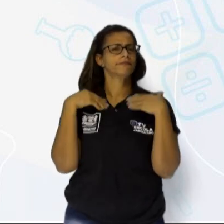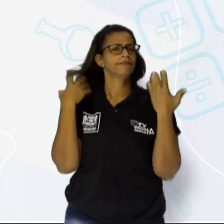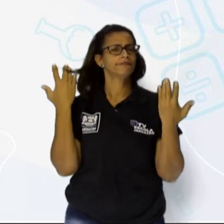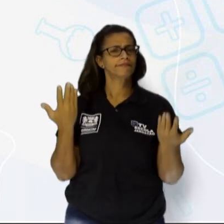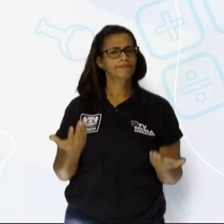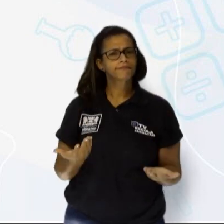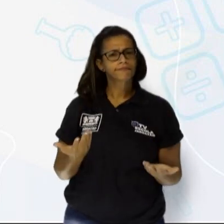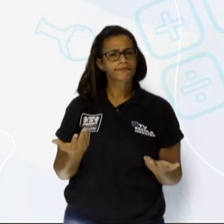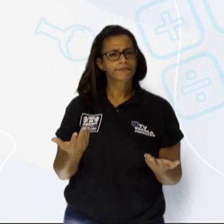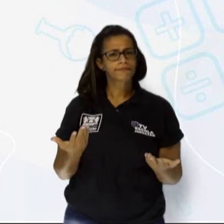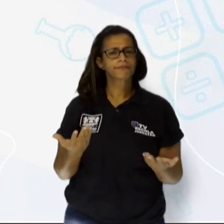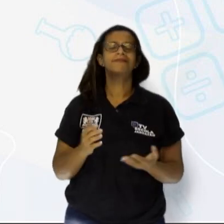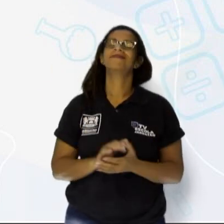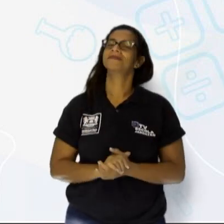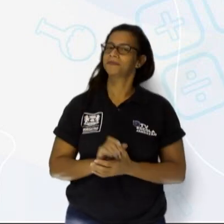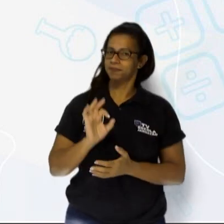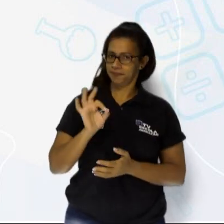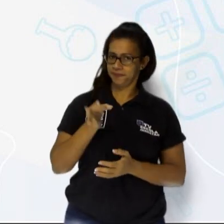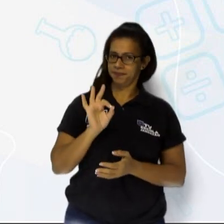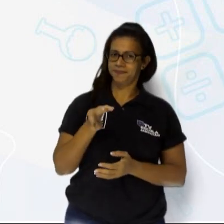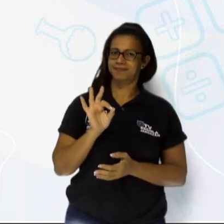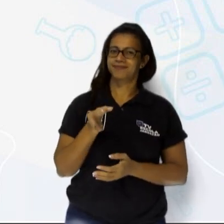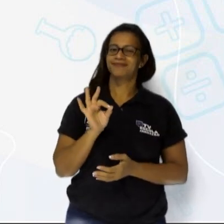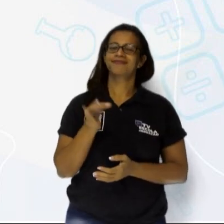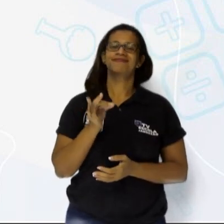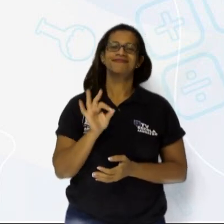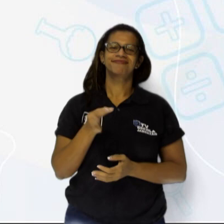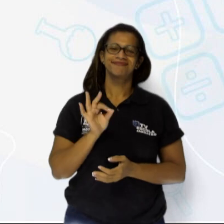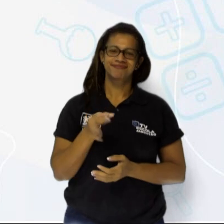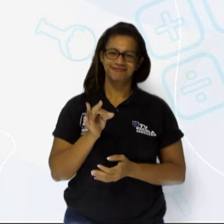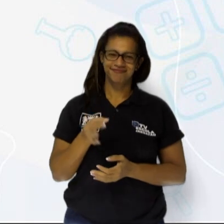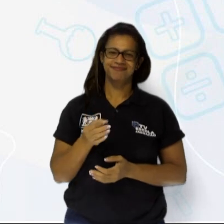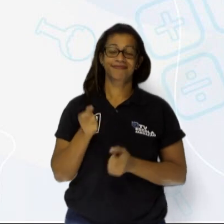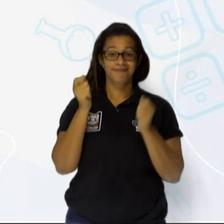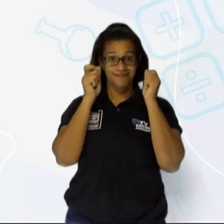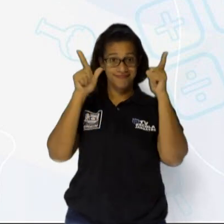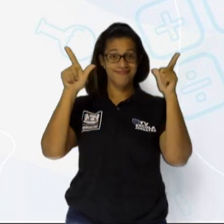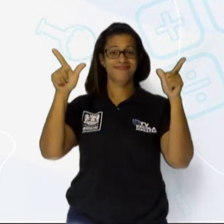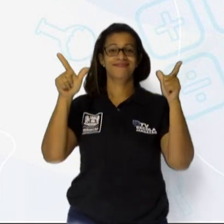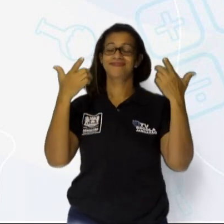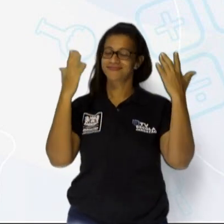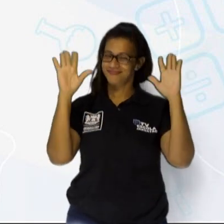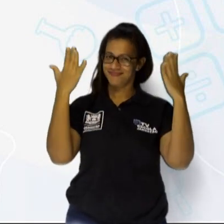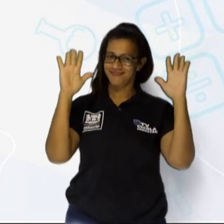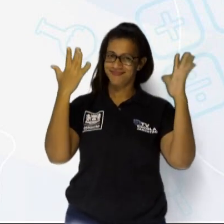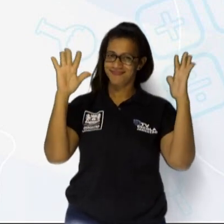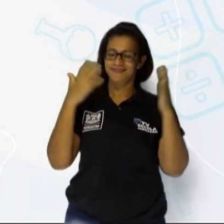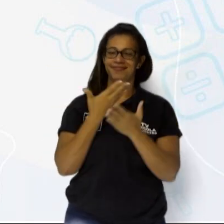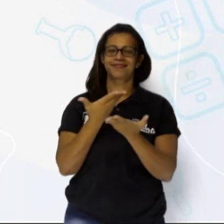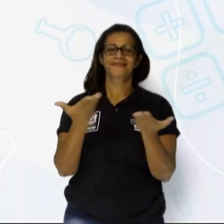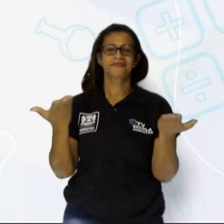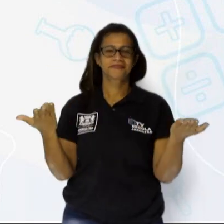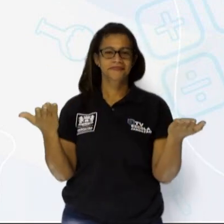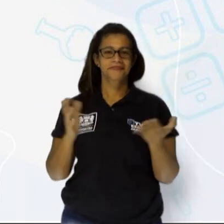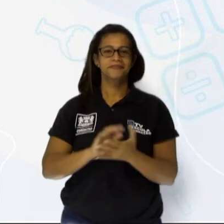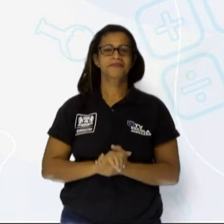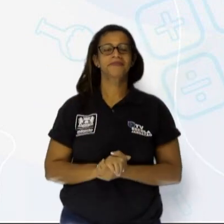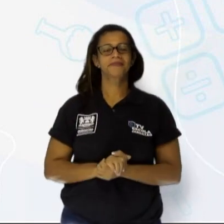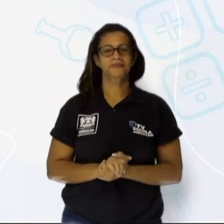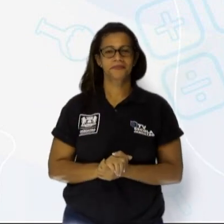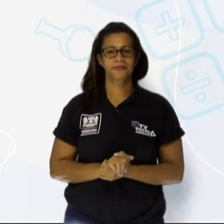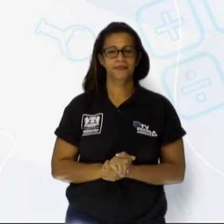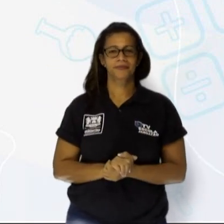Muito bem, crianças! Como vocês são espertas! Palmas para vocês! Agora eu quero continuar